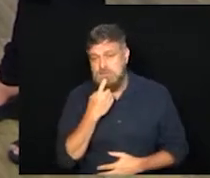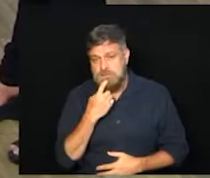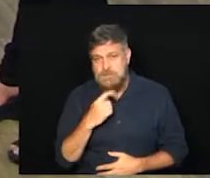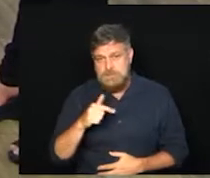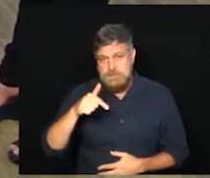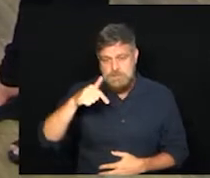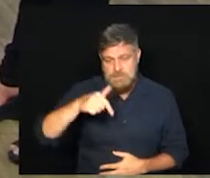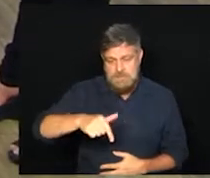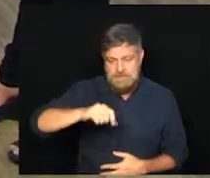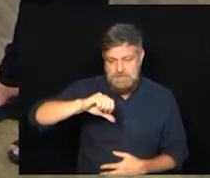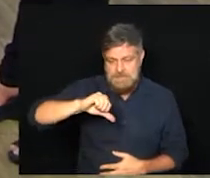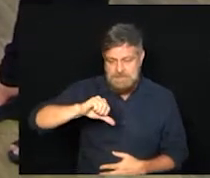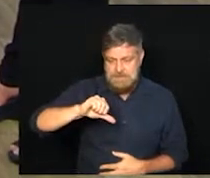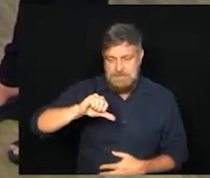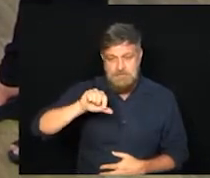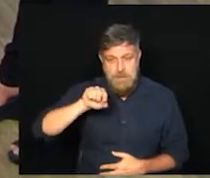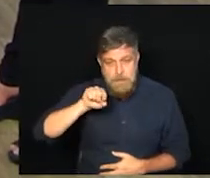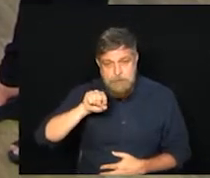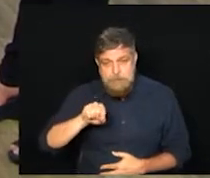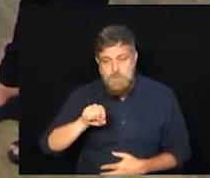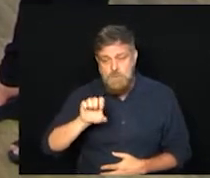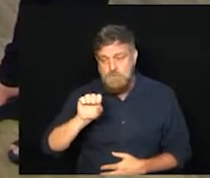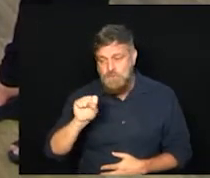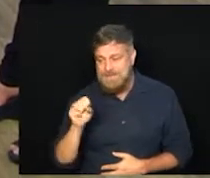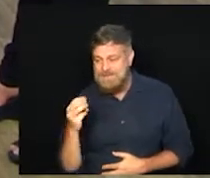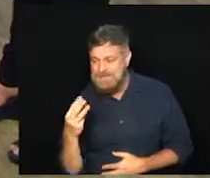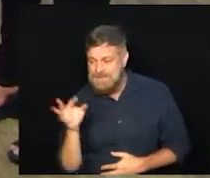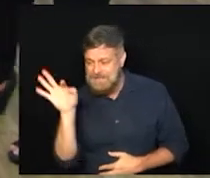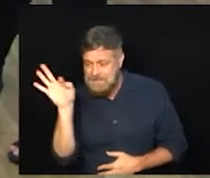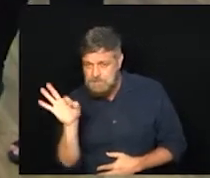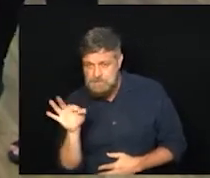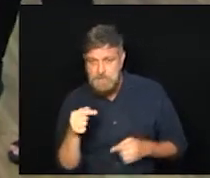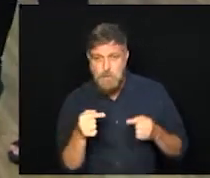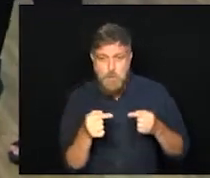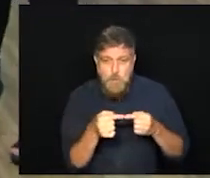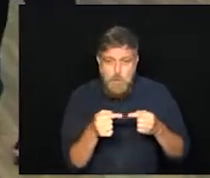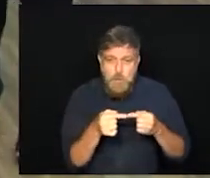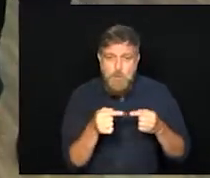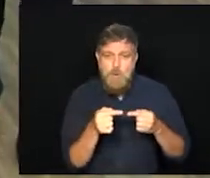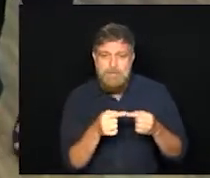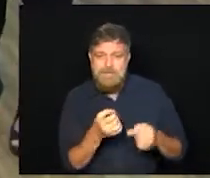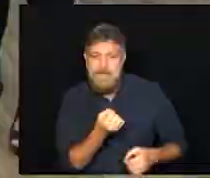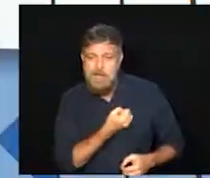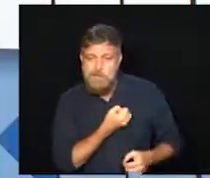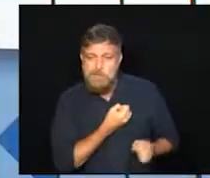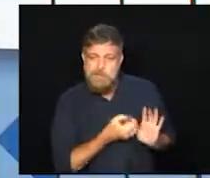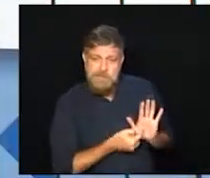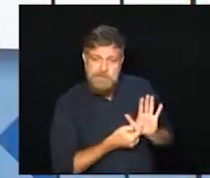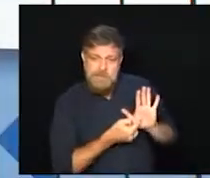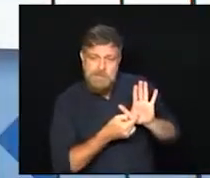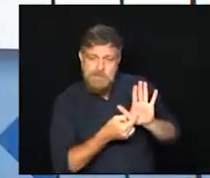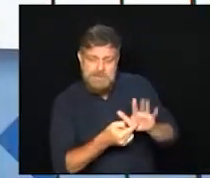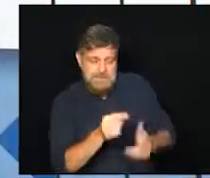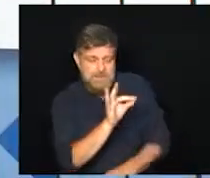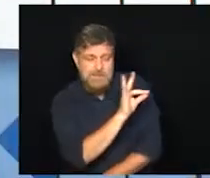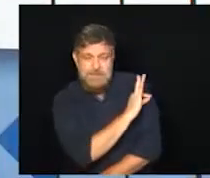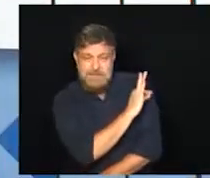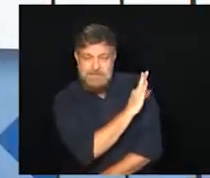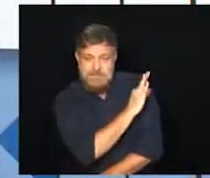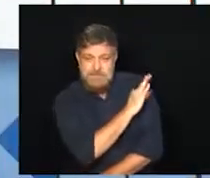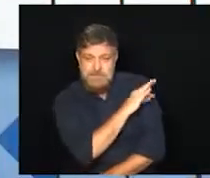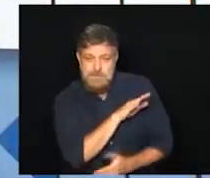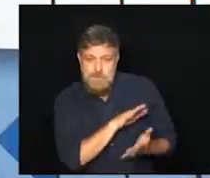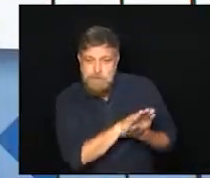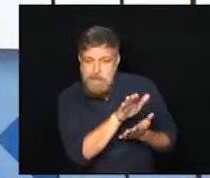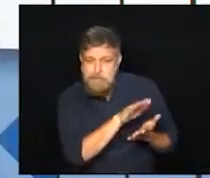79,83%, de acordo com o último boletim emitido pela Prefeitura Municipal,